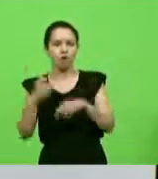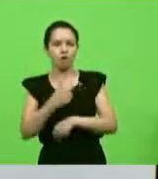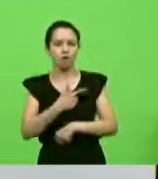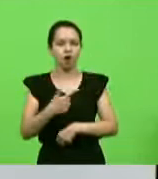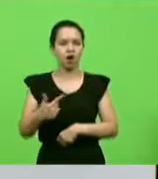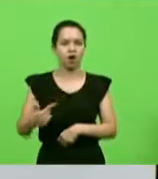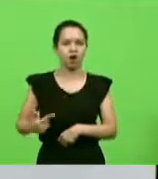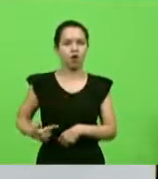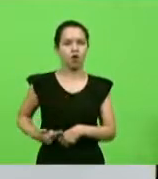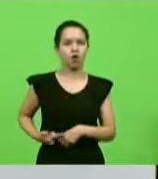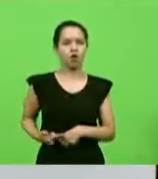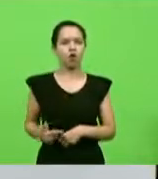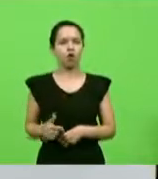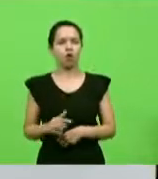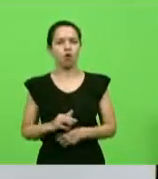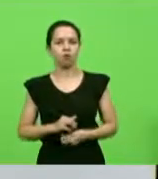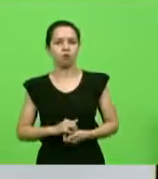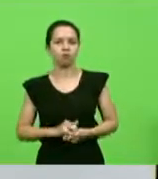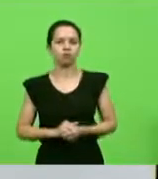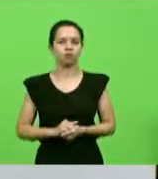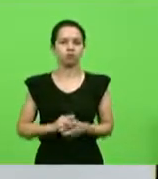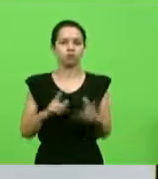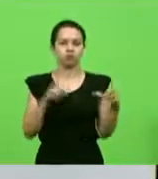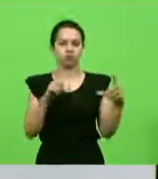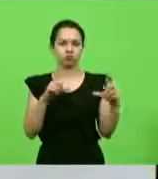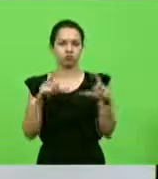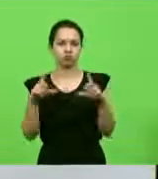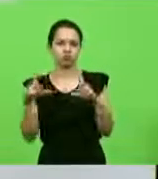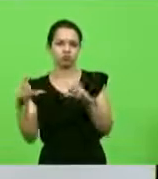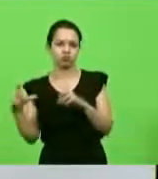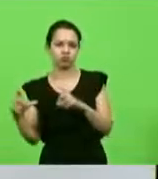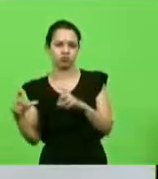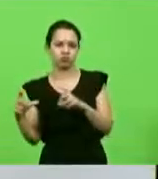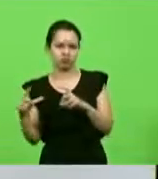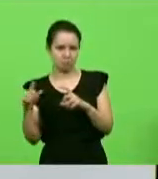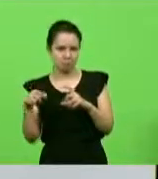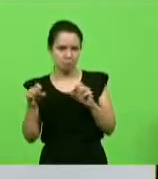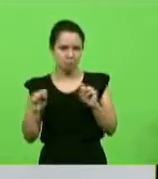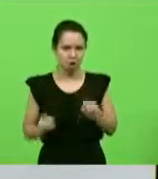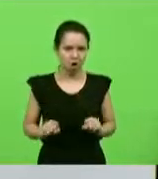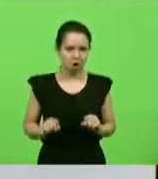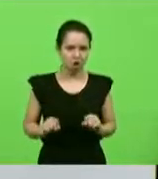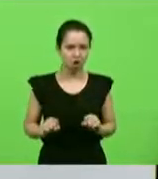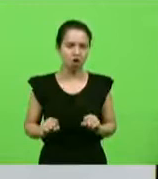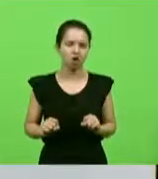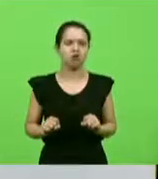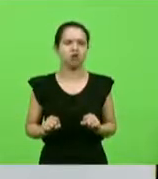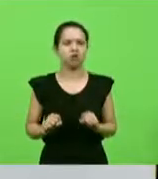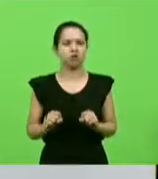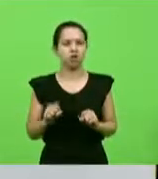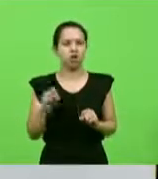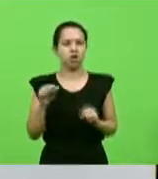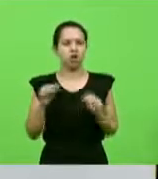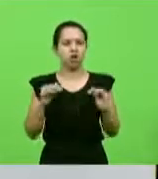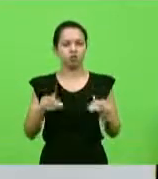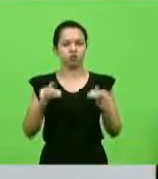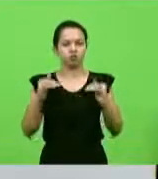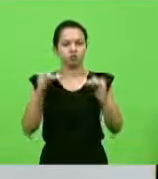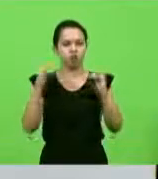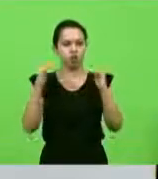comandante, não é? Está lá. Então, isso pode. Receber uma autoridade